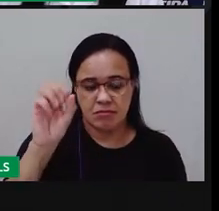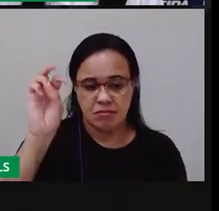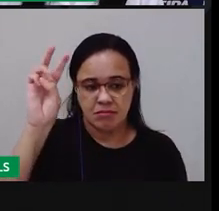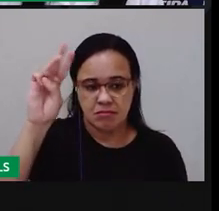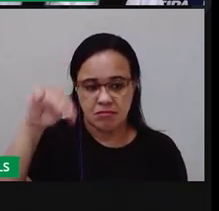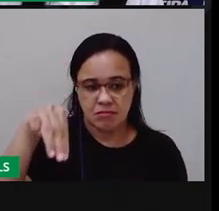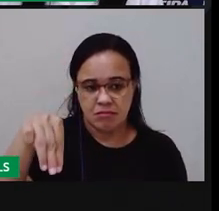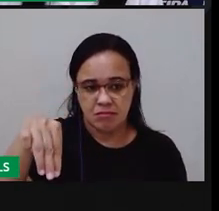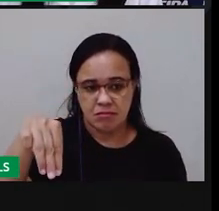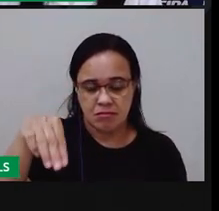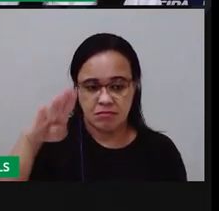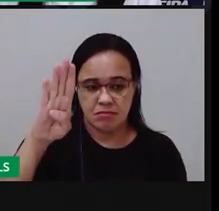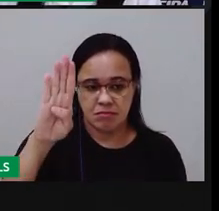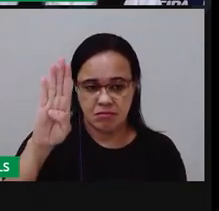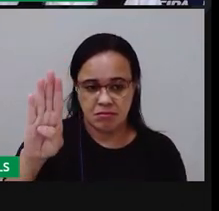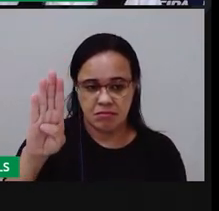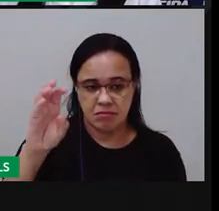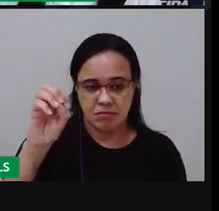Bambolê